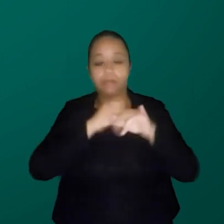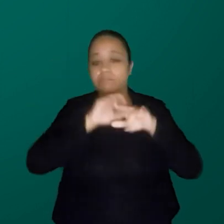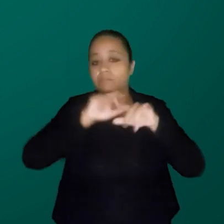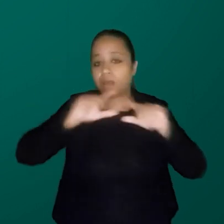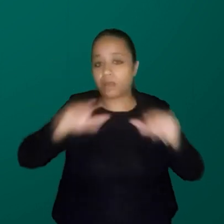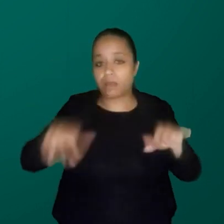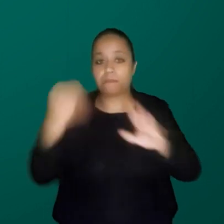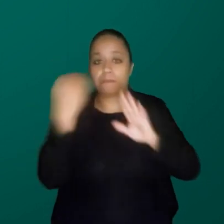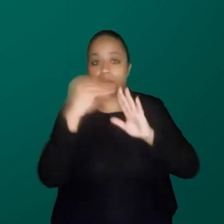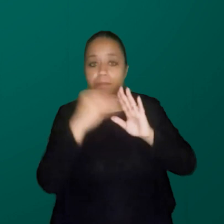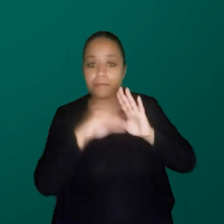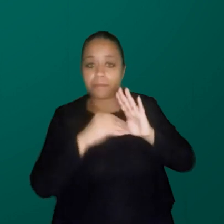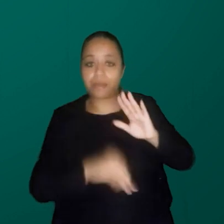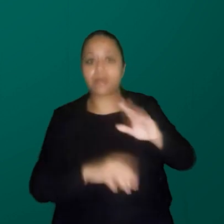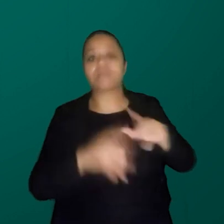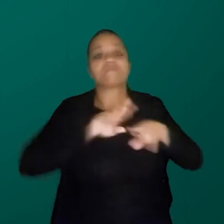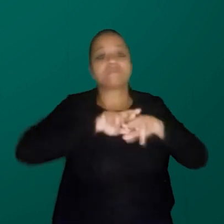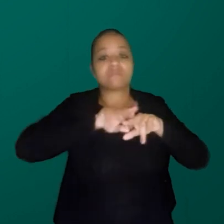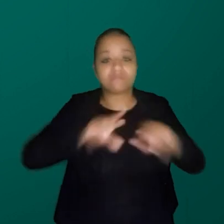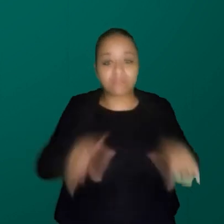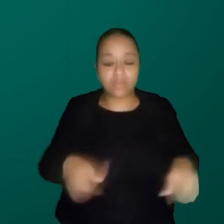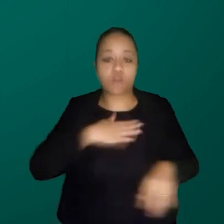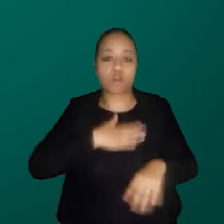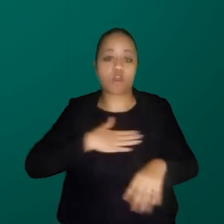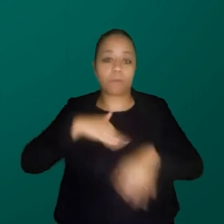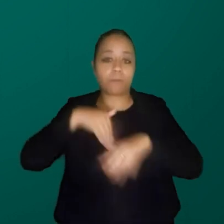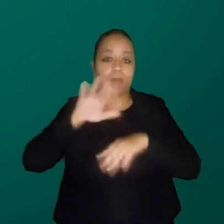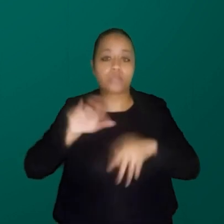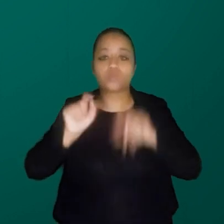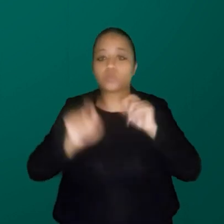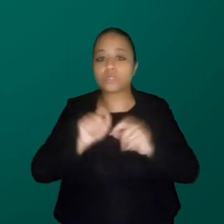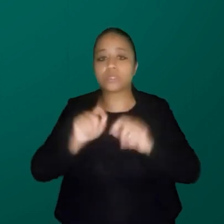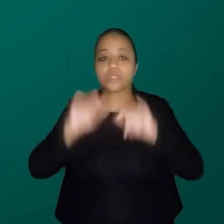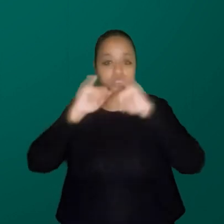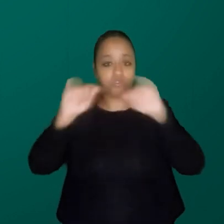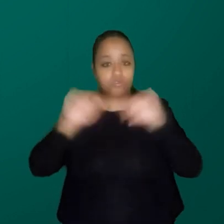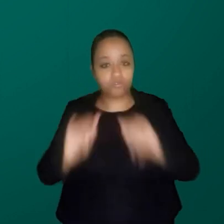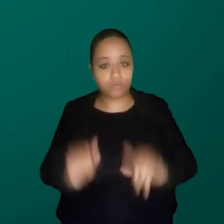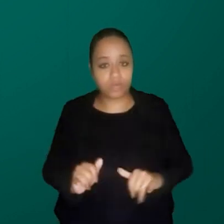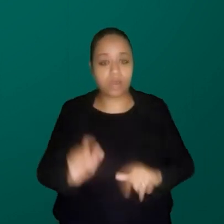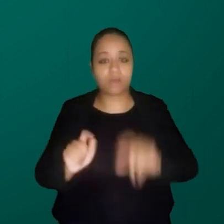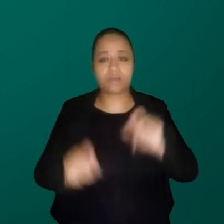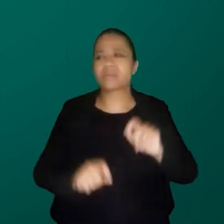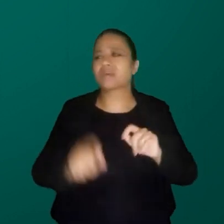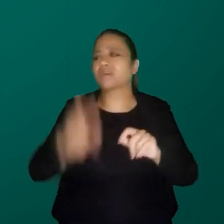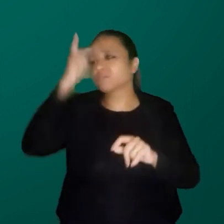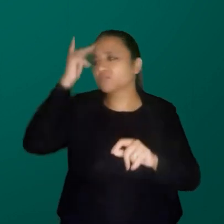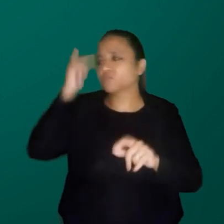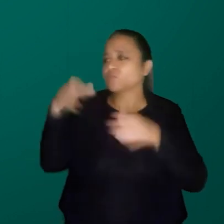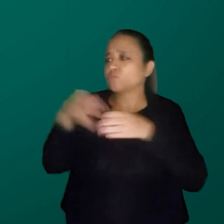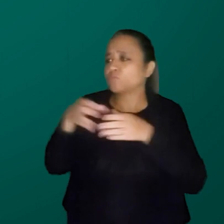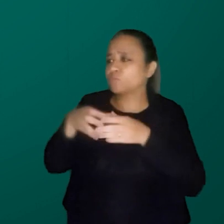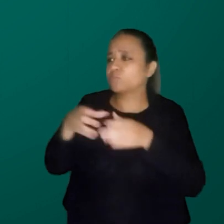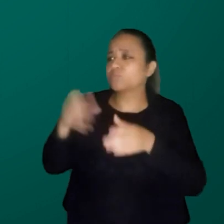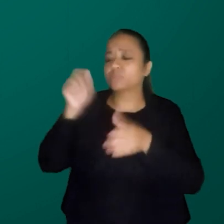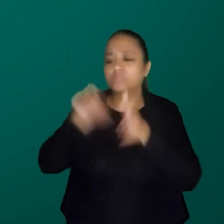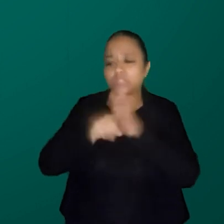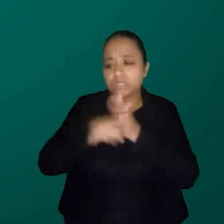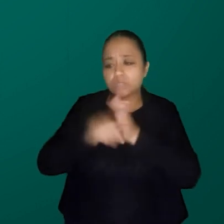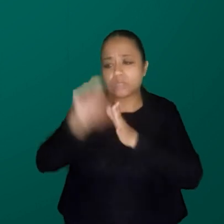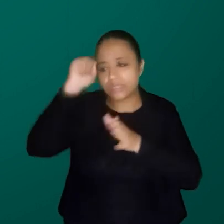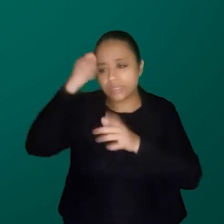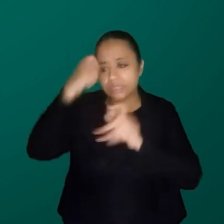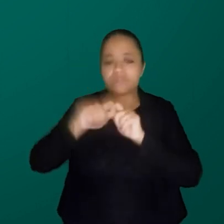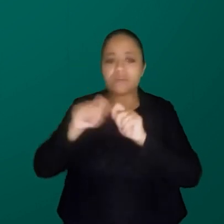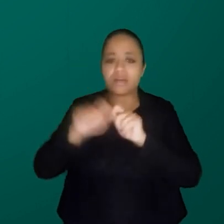publicações. Uma das que eu gosto muito é divulgar o que as pesquisadoras negras fazem, quem são